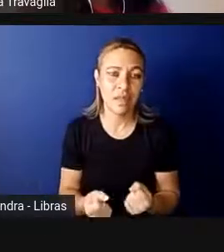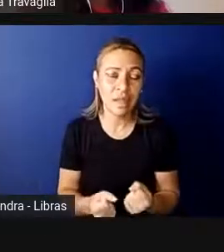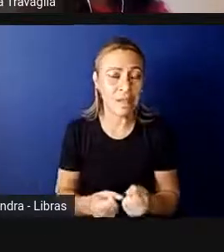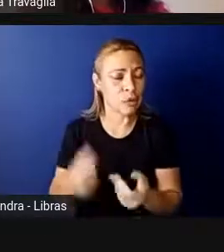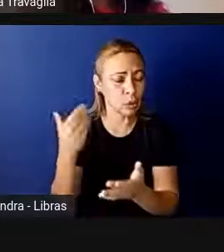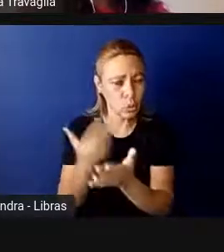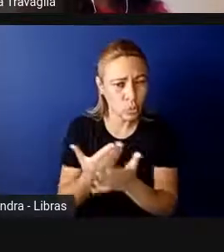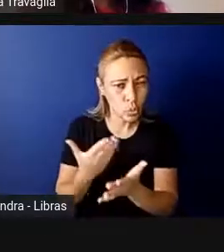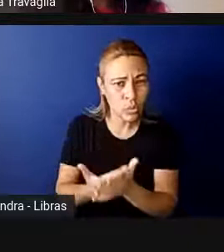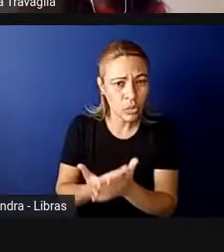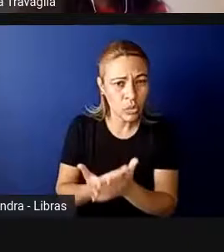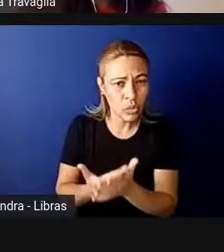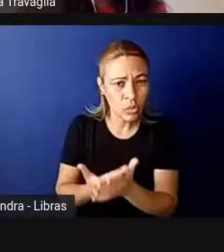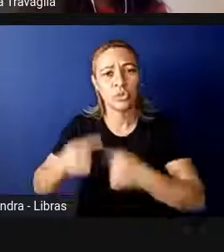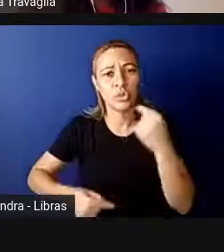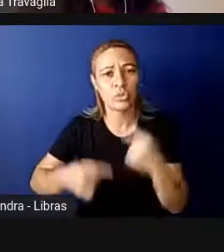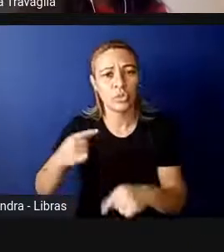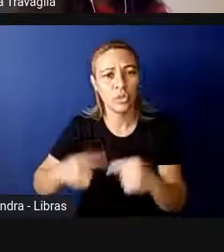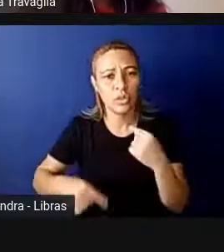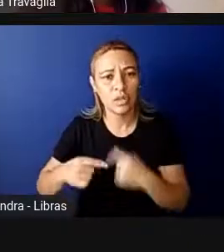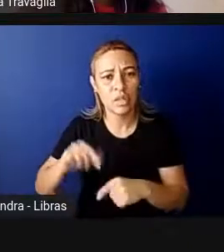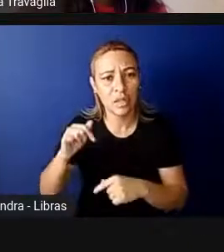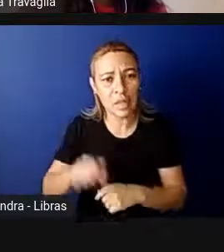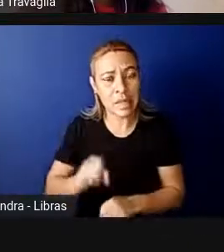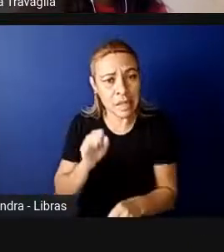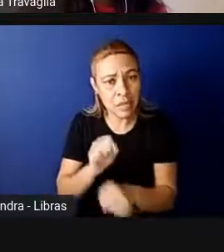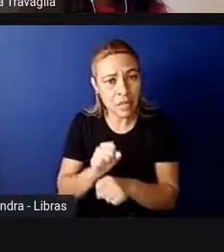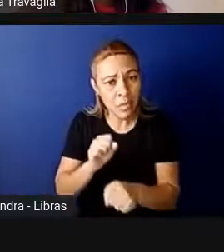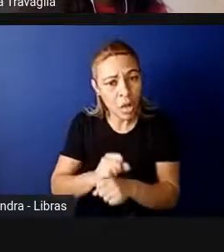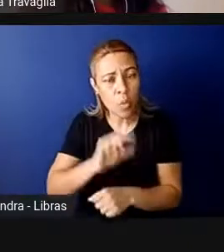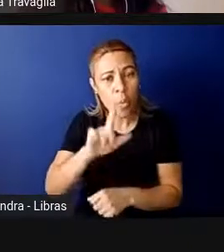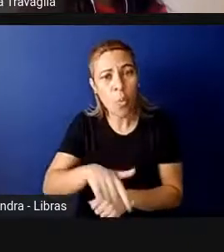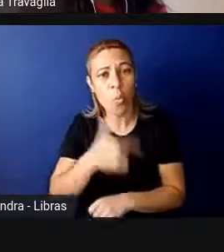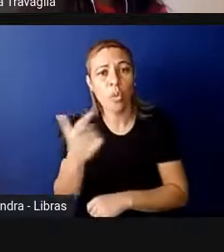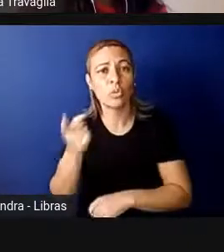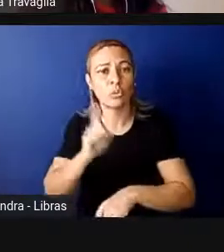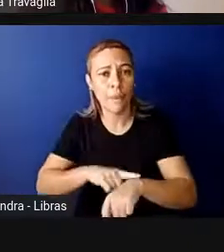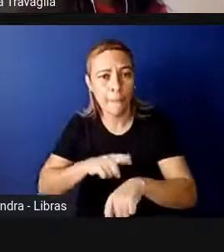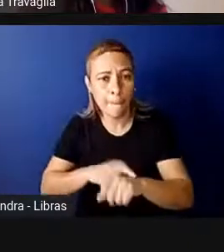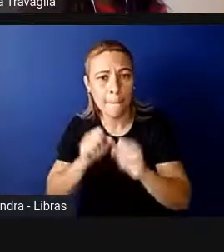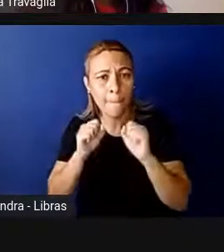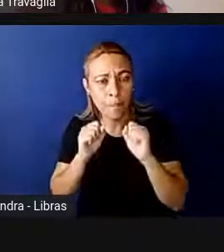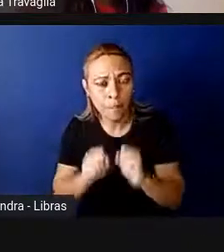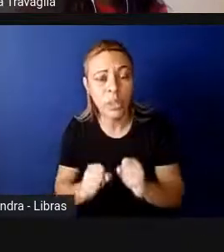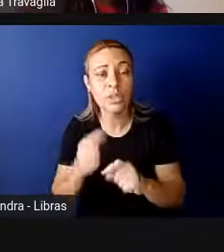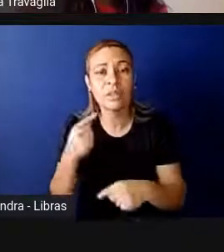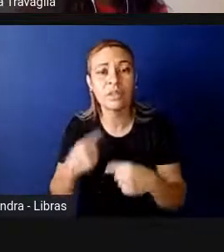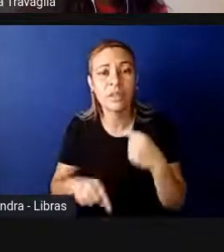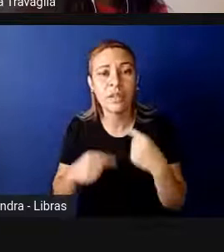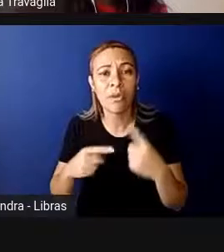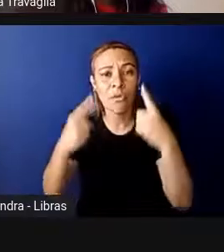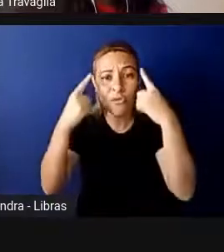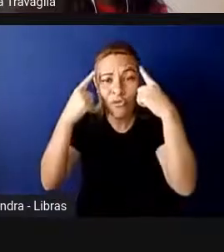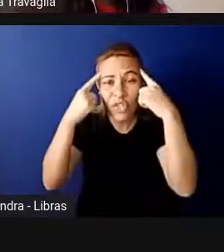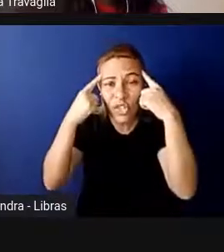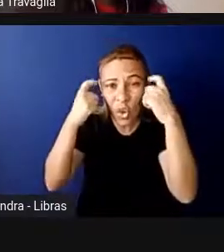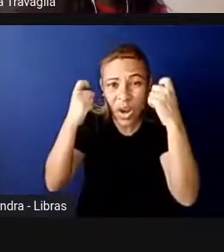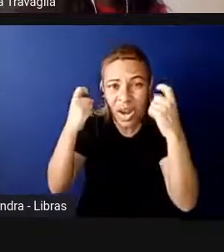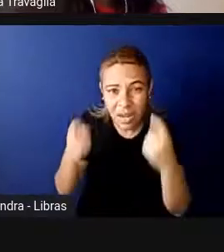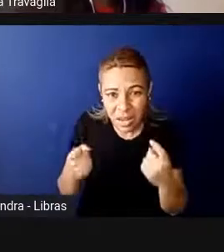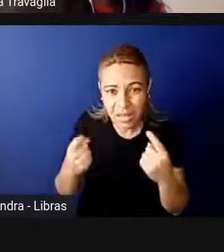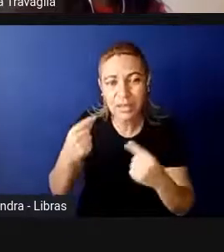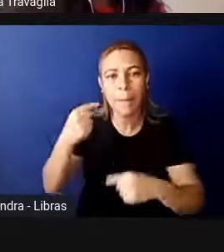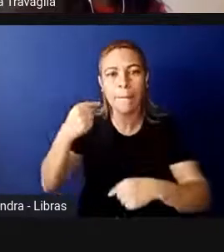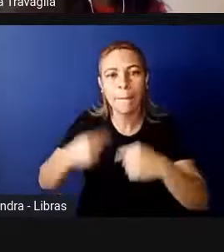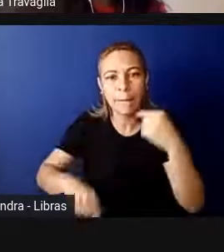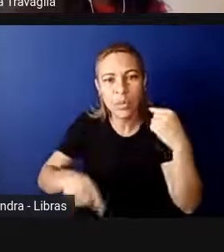discutido aqui, e eu espero inclusive que numa outra oportunidade nós possamos debater sobre violência política contra